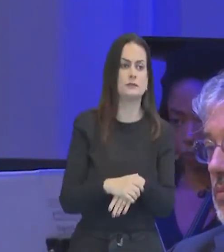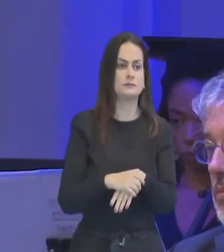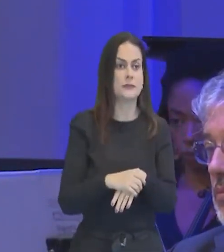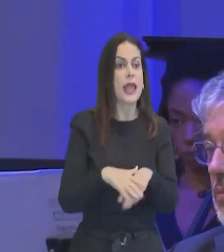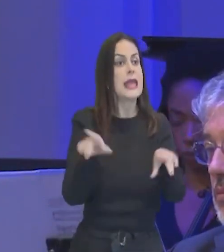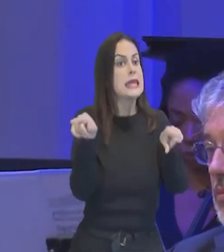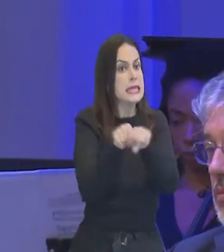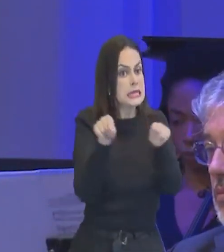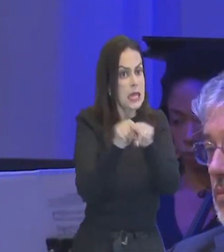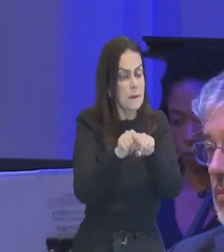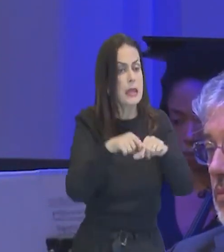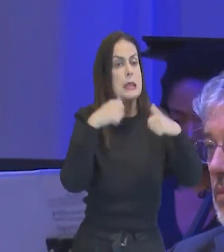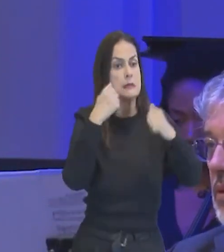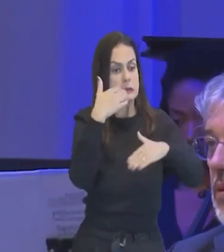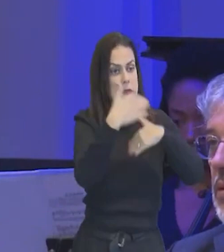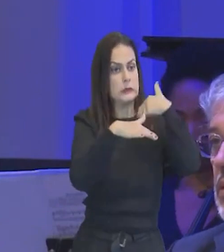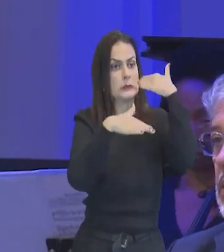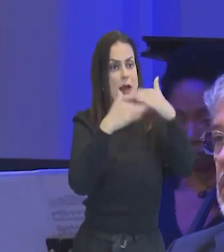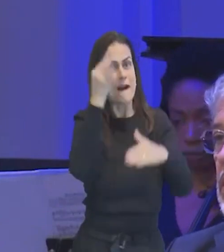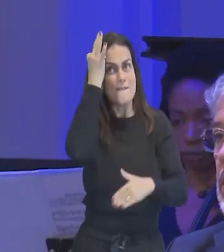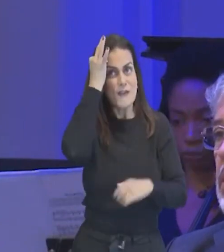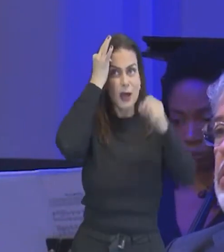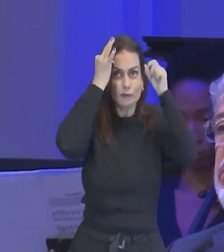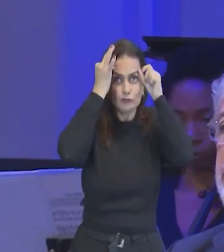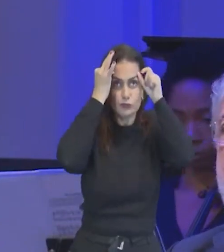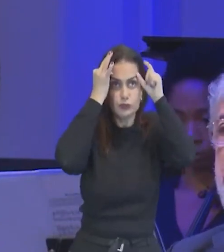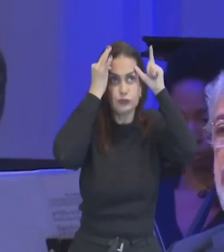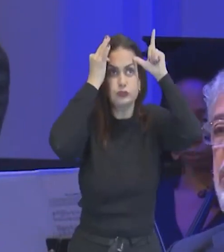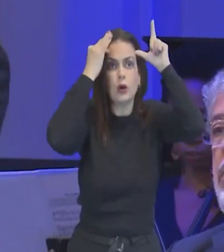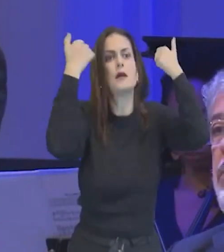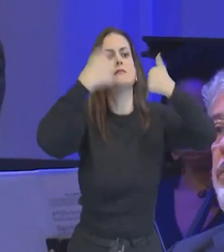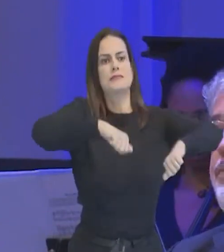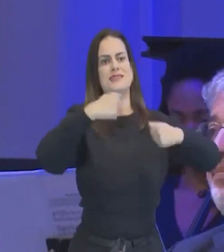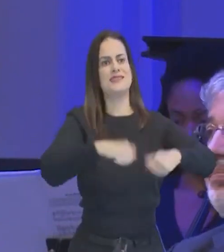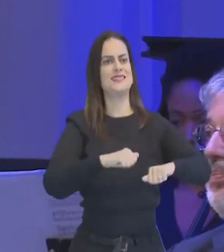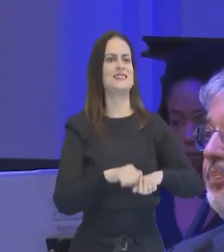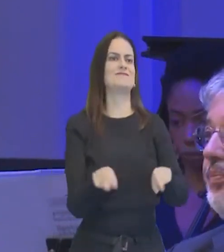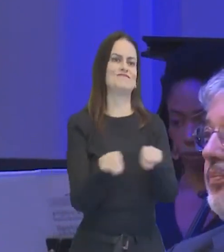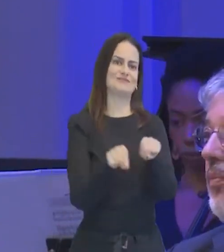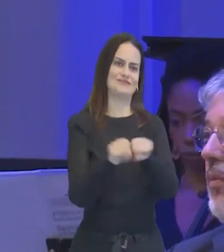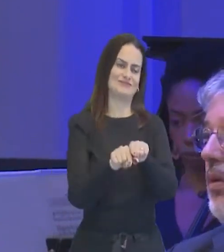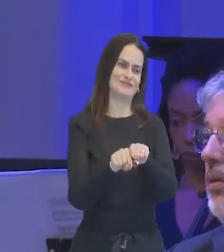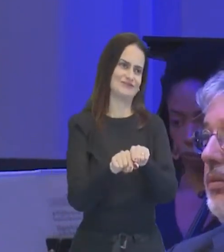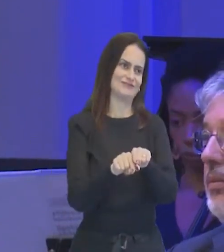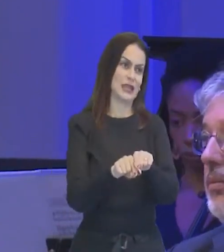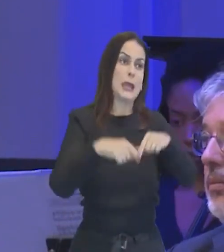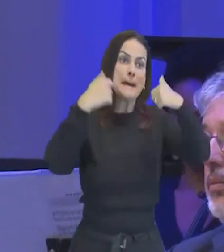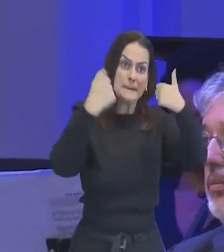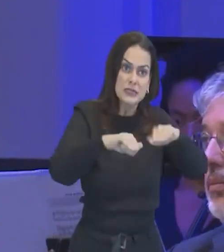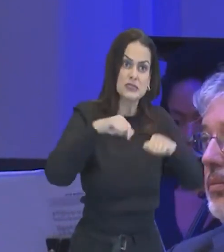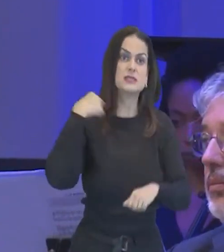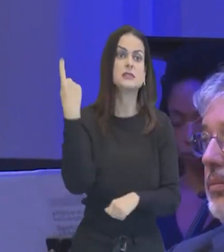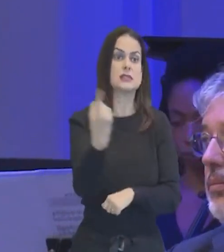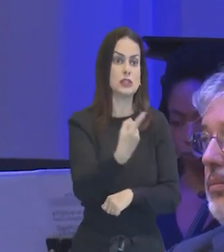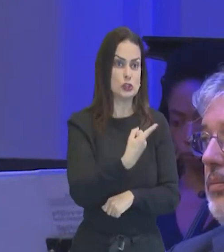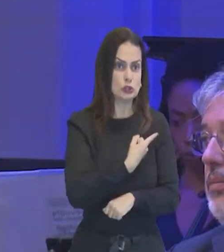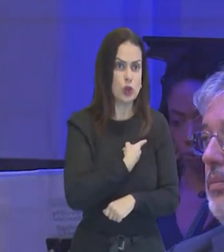também desenvolver a nossa fé? E porquê não nos tornarmos